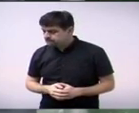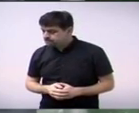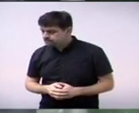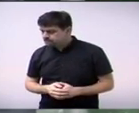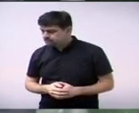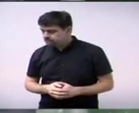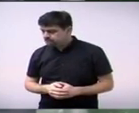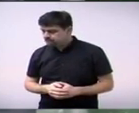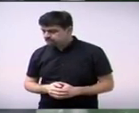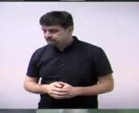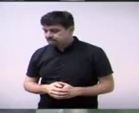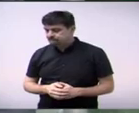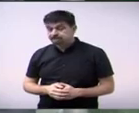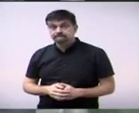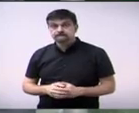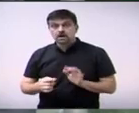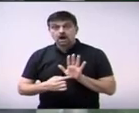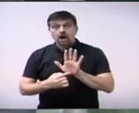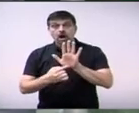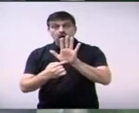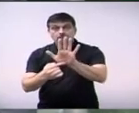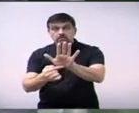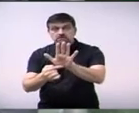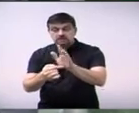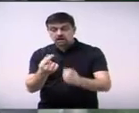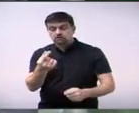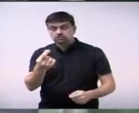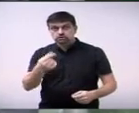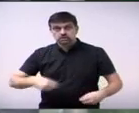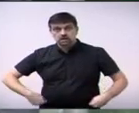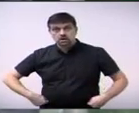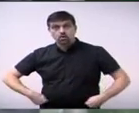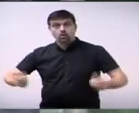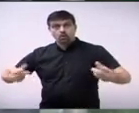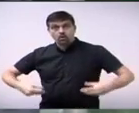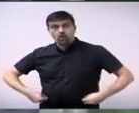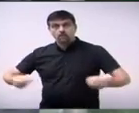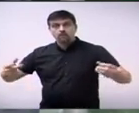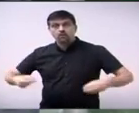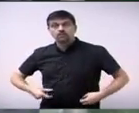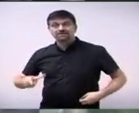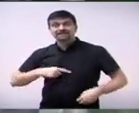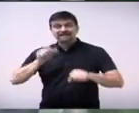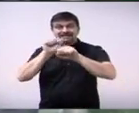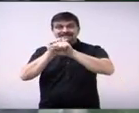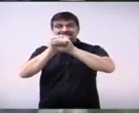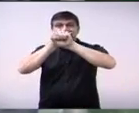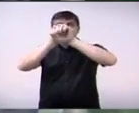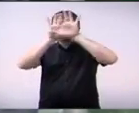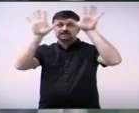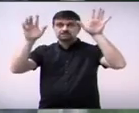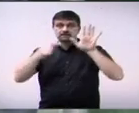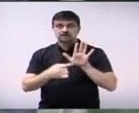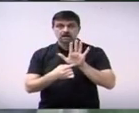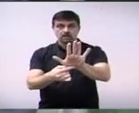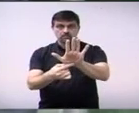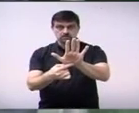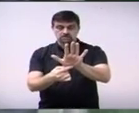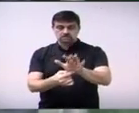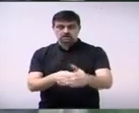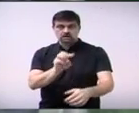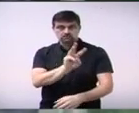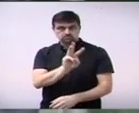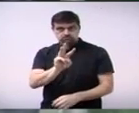escala Brasil transparente que os municípios e estados através do CGU